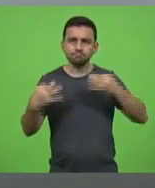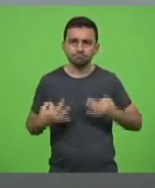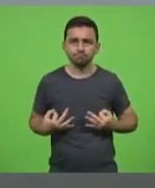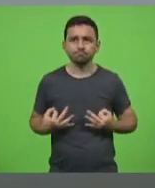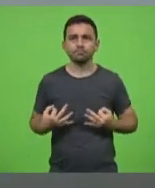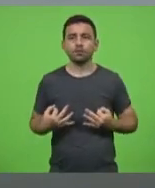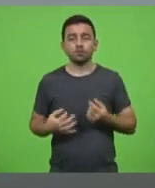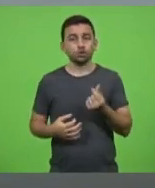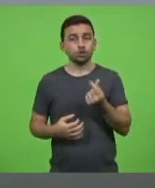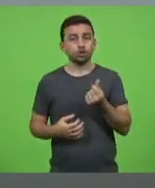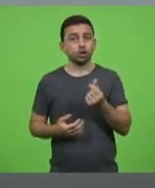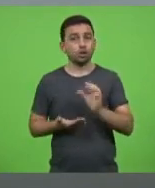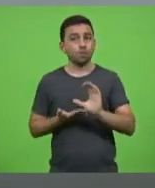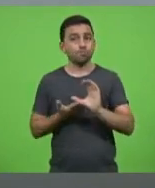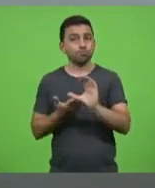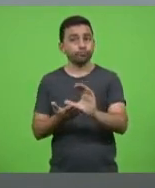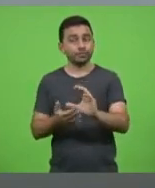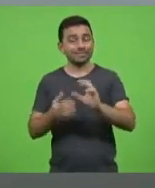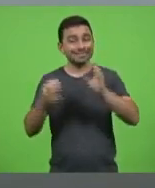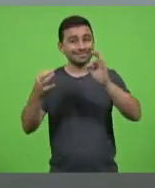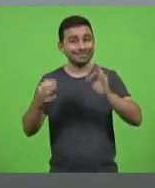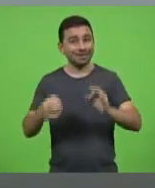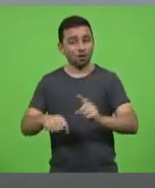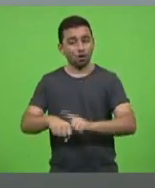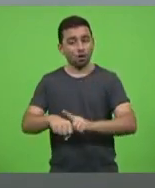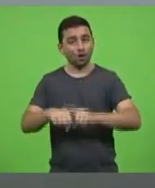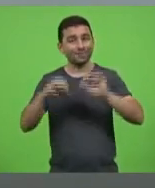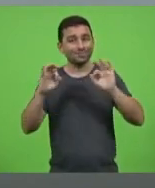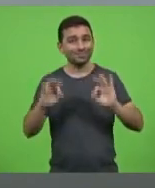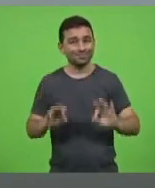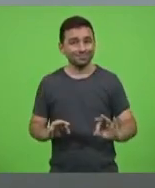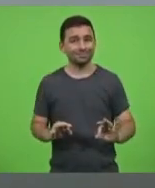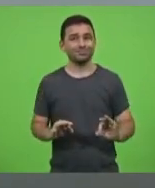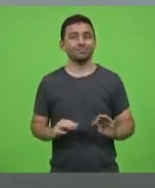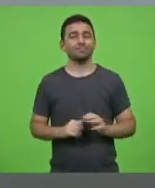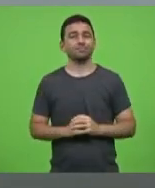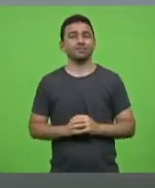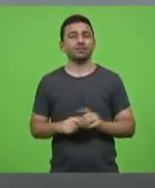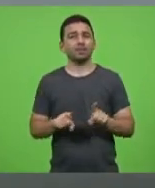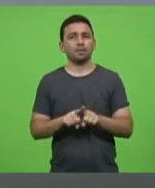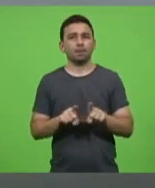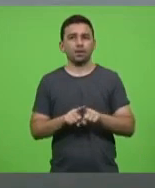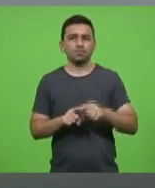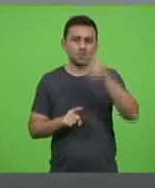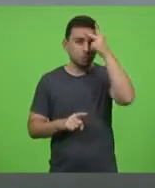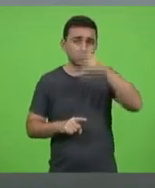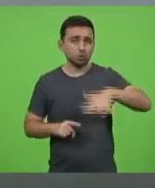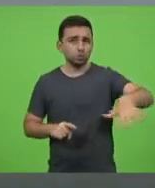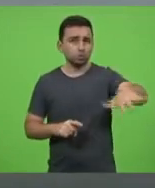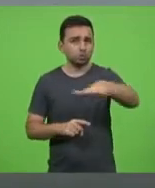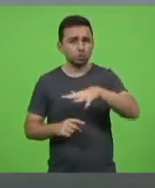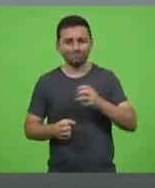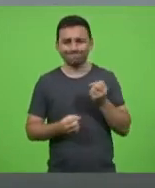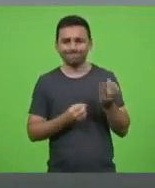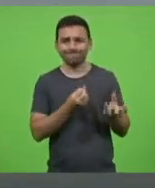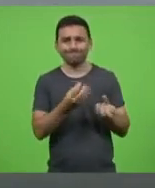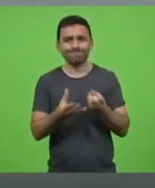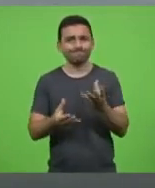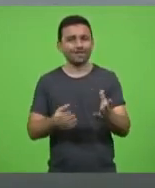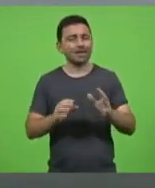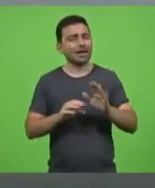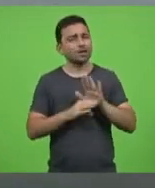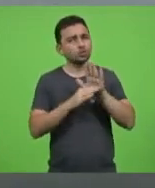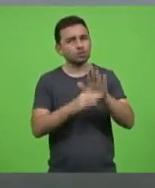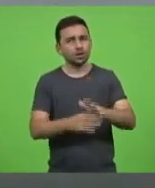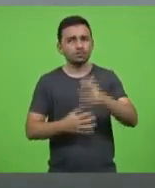recursos certos na hora certa e não deixar ninguém sem sem respiradores